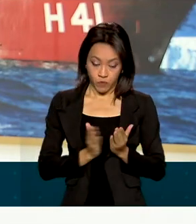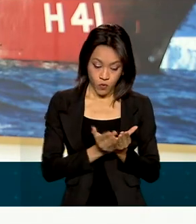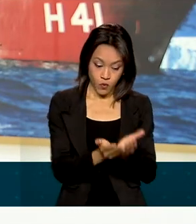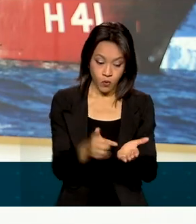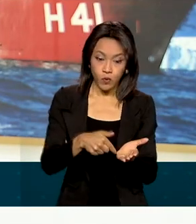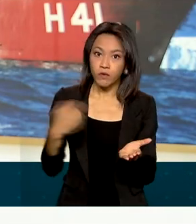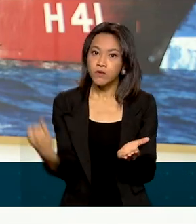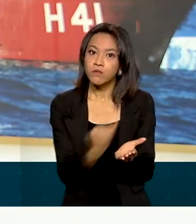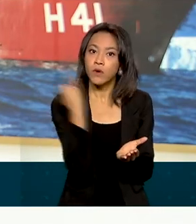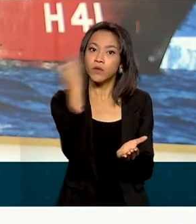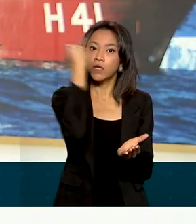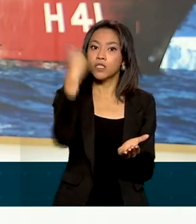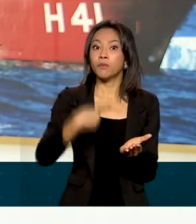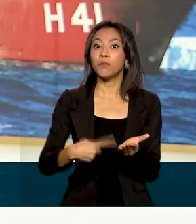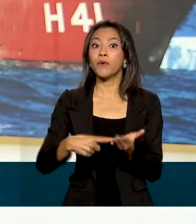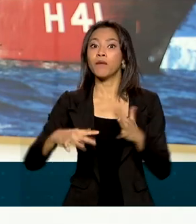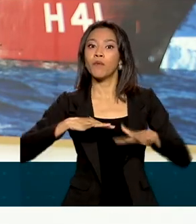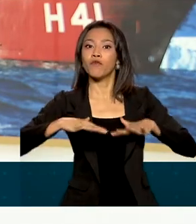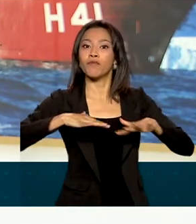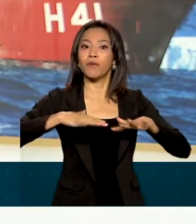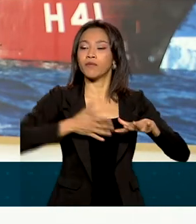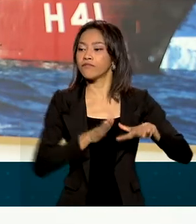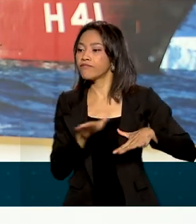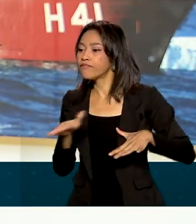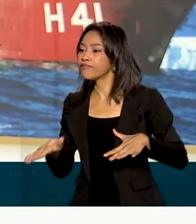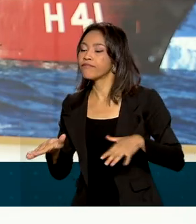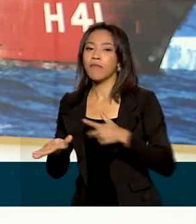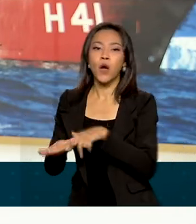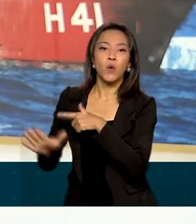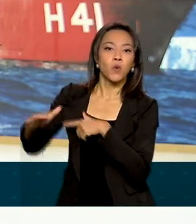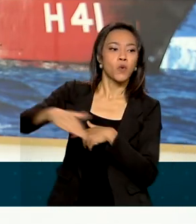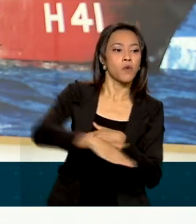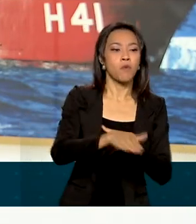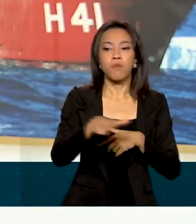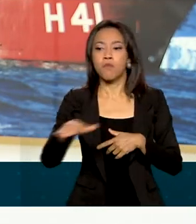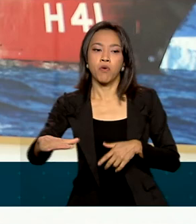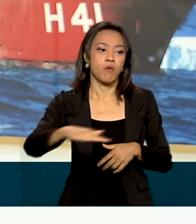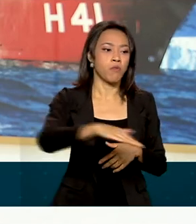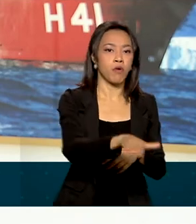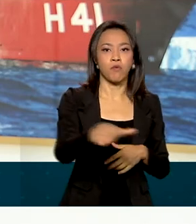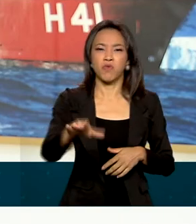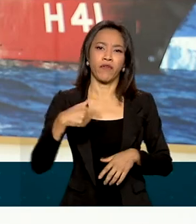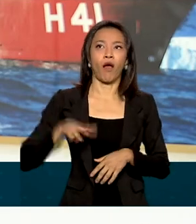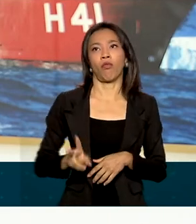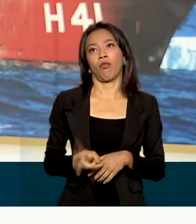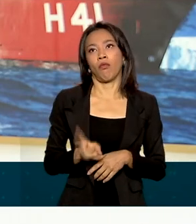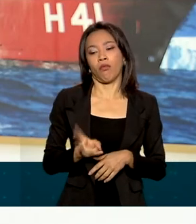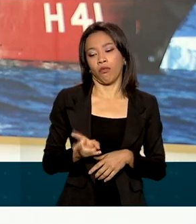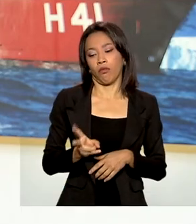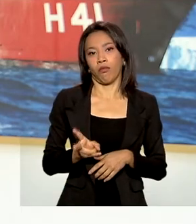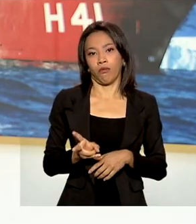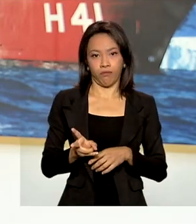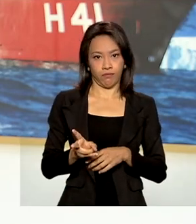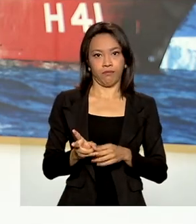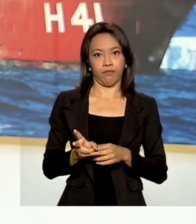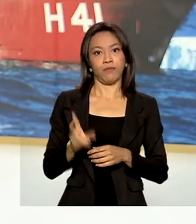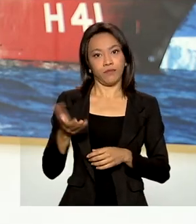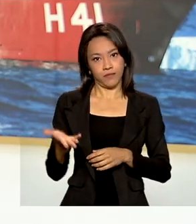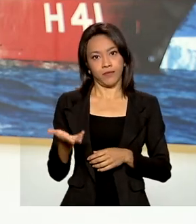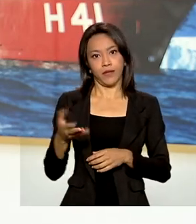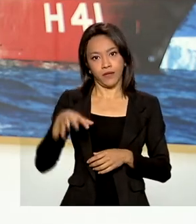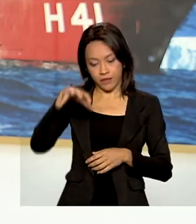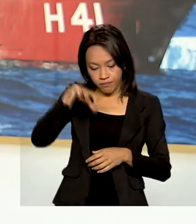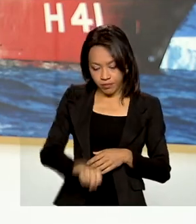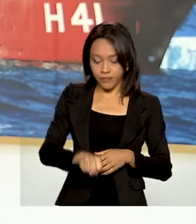Primeiro que ele dá uma mobilidade muito importante ao pesquisador, que pode ir a locais mais distantes, não ficar só restrito à área da base brasileira,